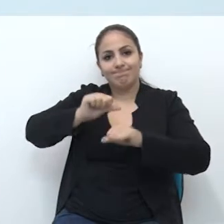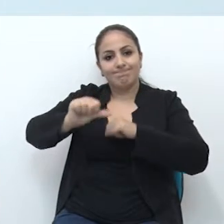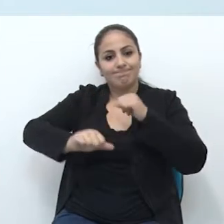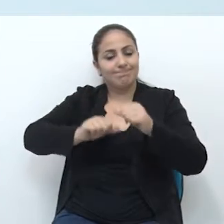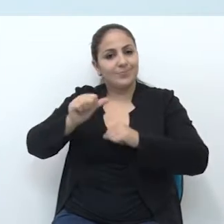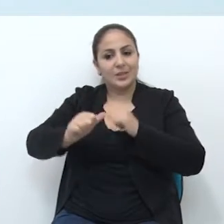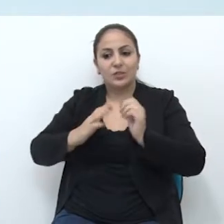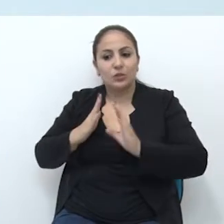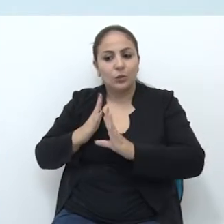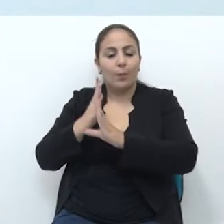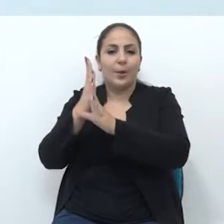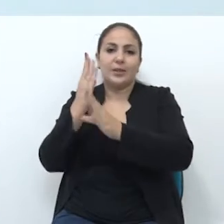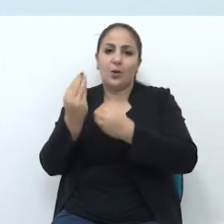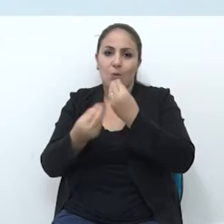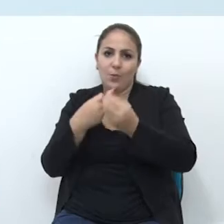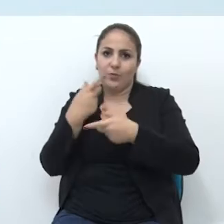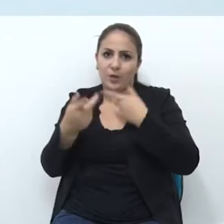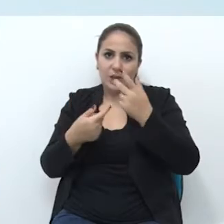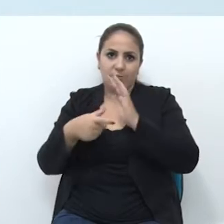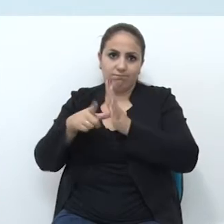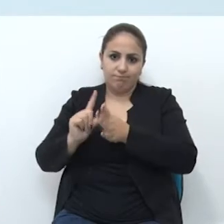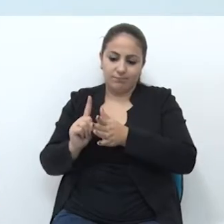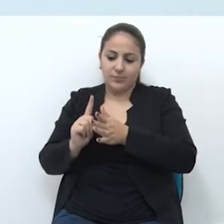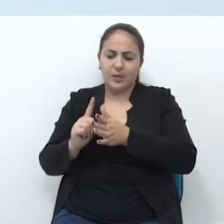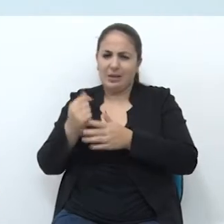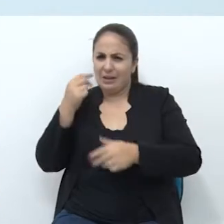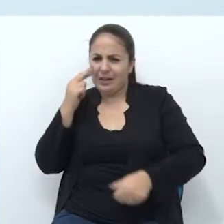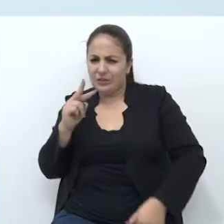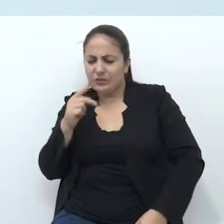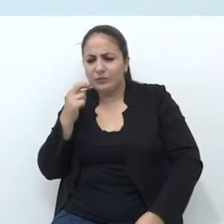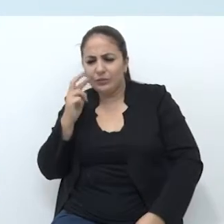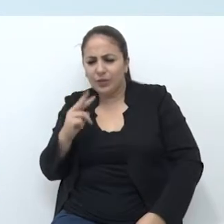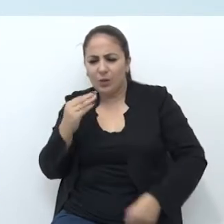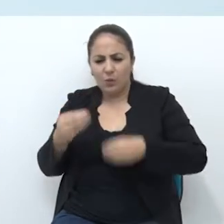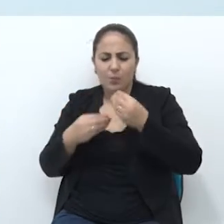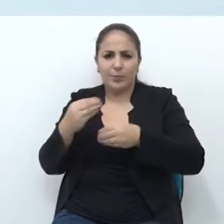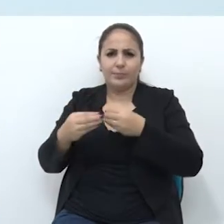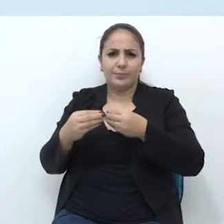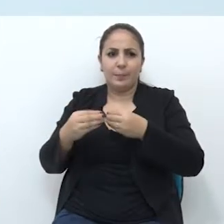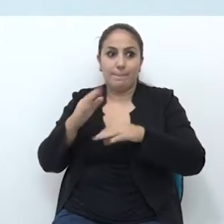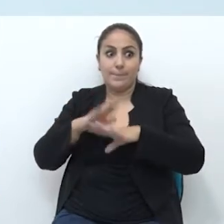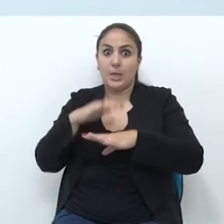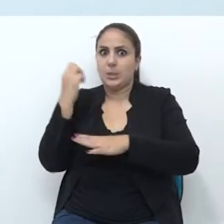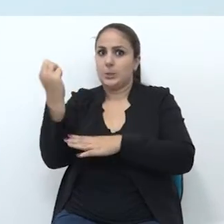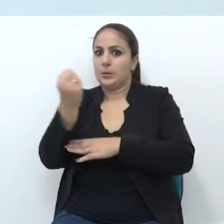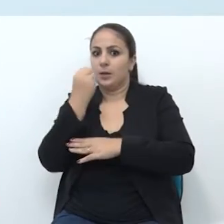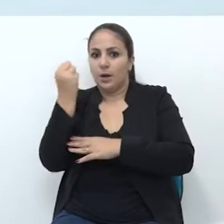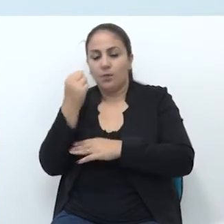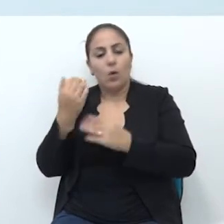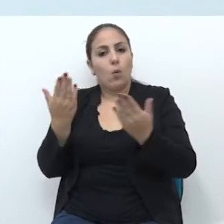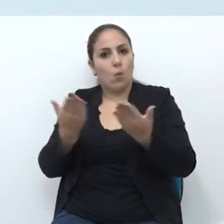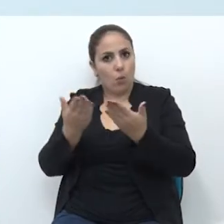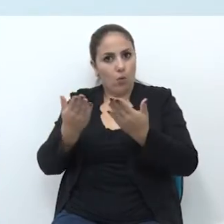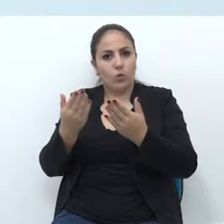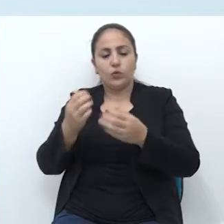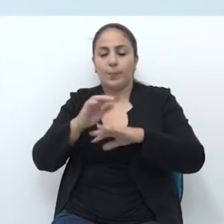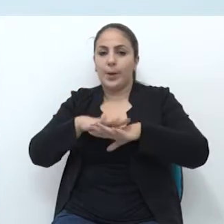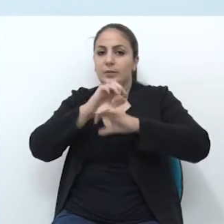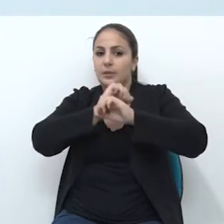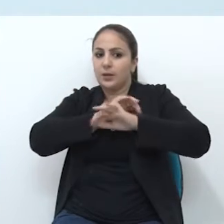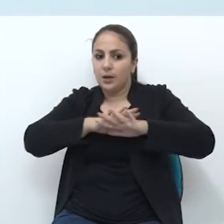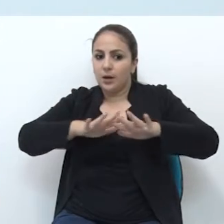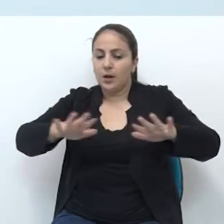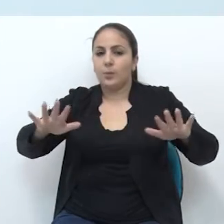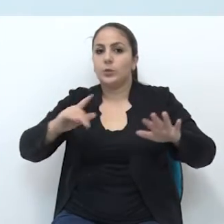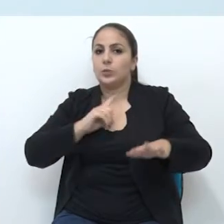também no diagnóstico, como eu tinha falado, antigamente se via mais como aquele transtorno mais severo. Hoje esse espectro está bem mais